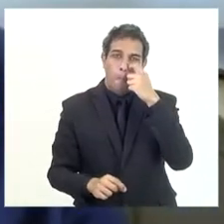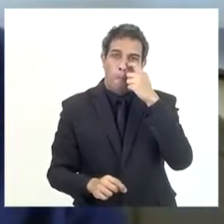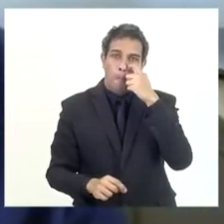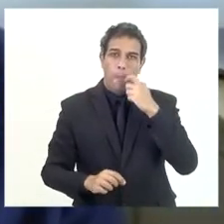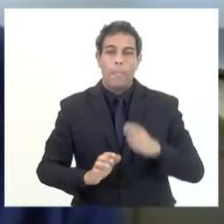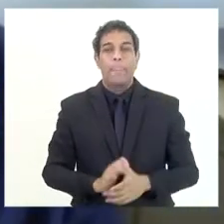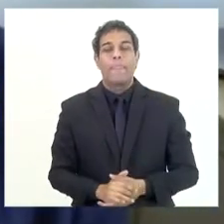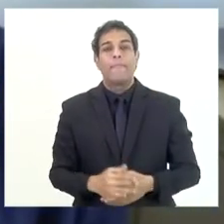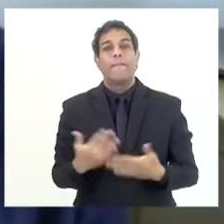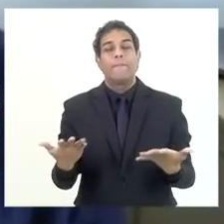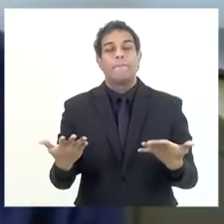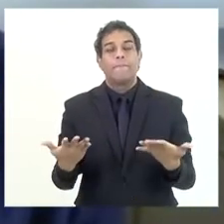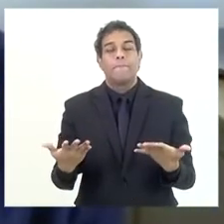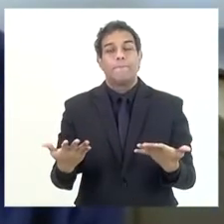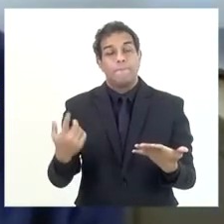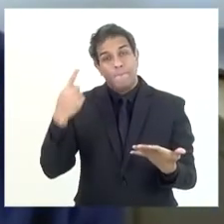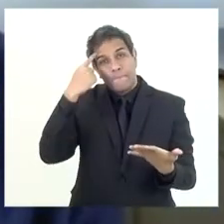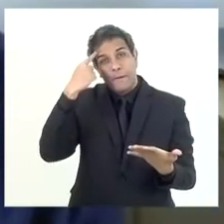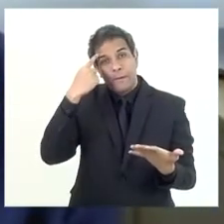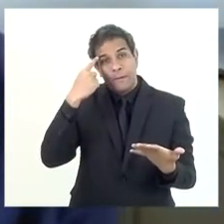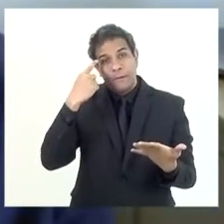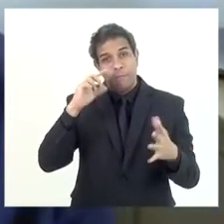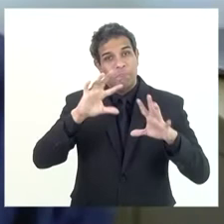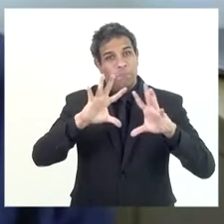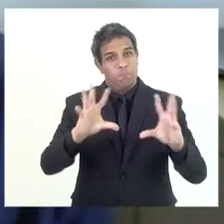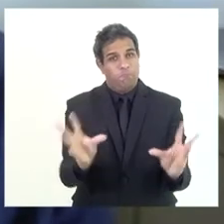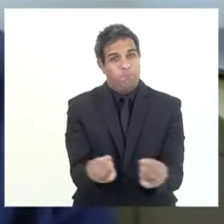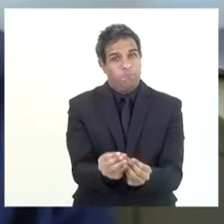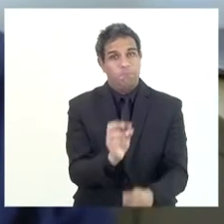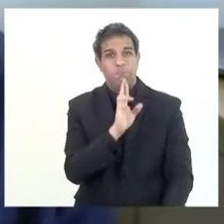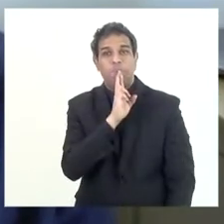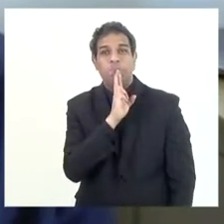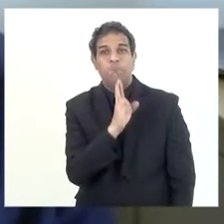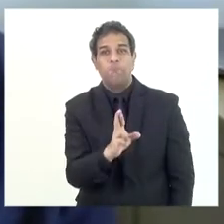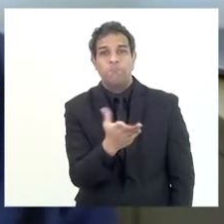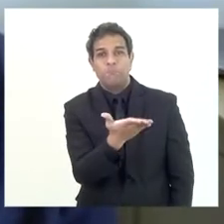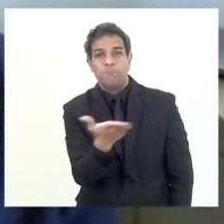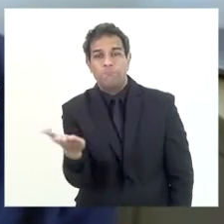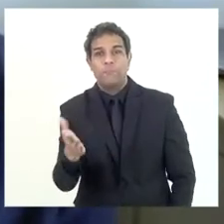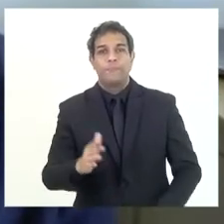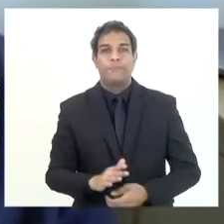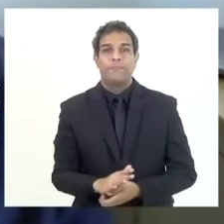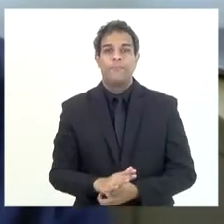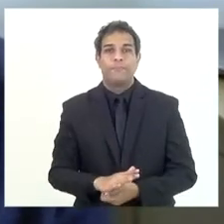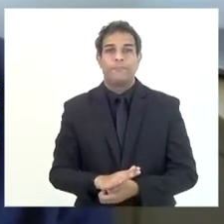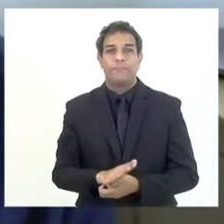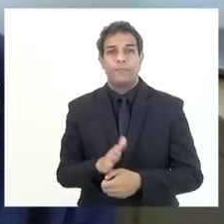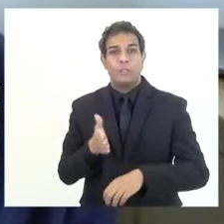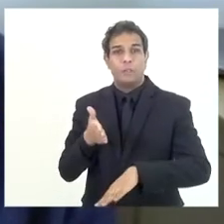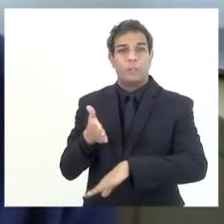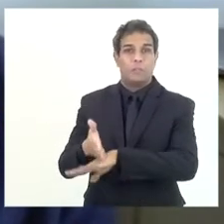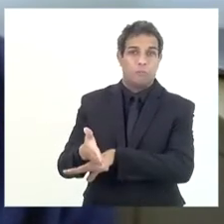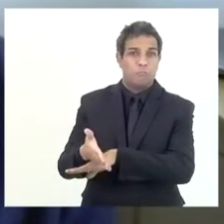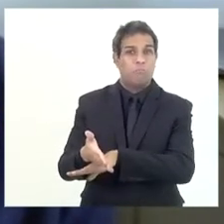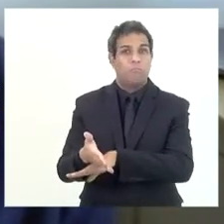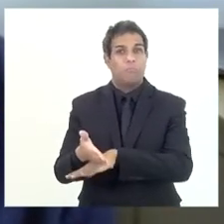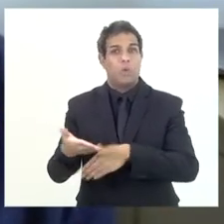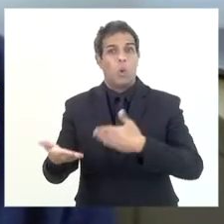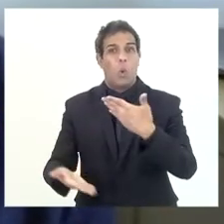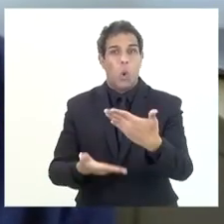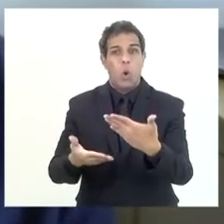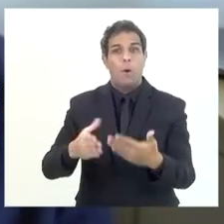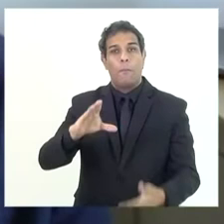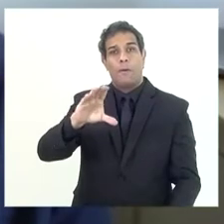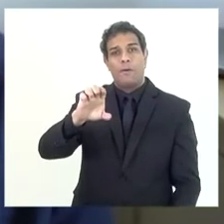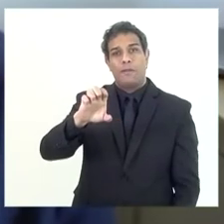Isso me leva à seguinte conclusão. Se o senhor entra no CIAF, como tem que ser,